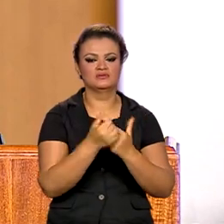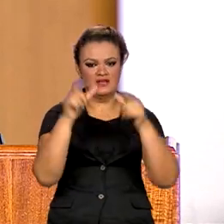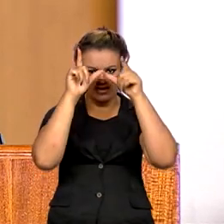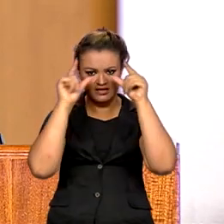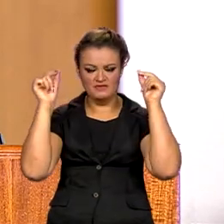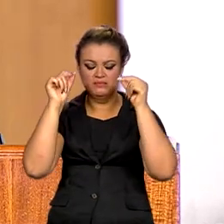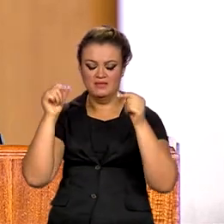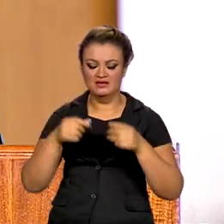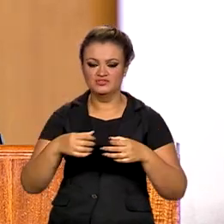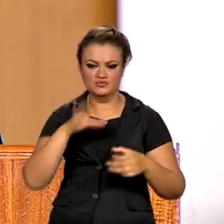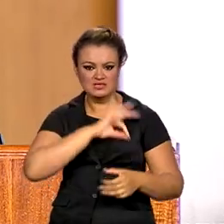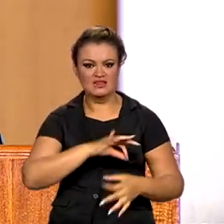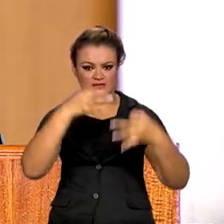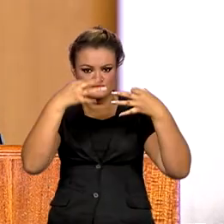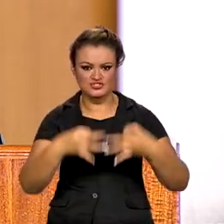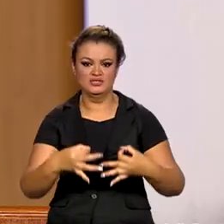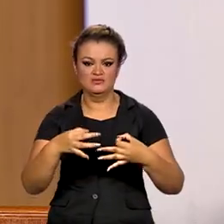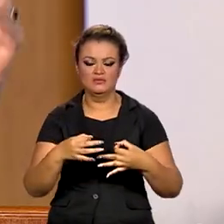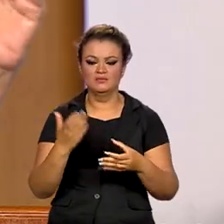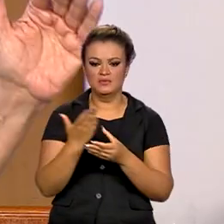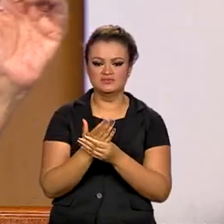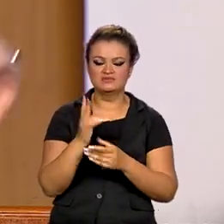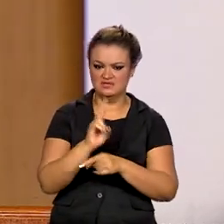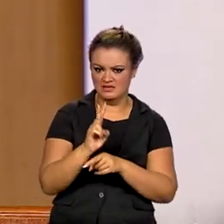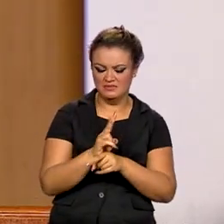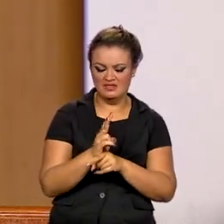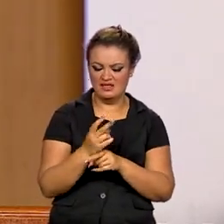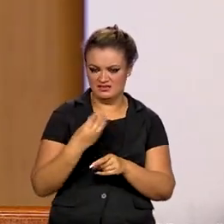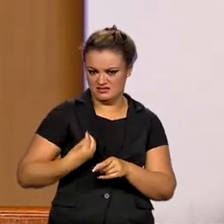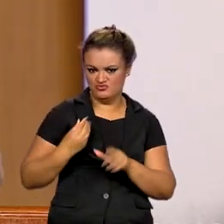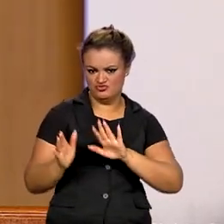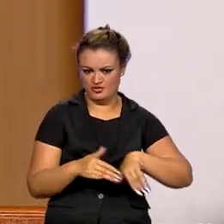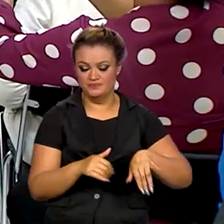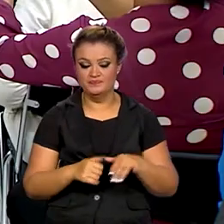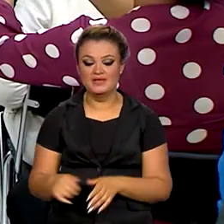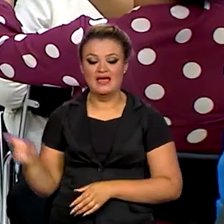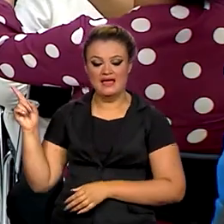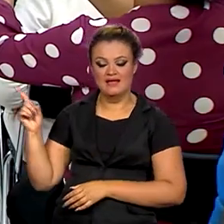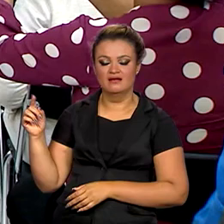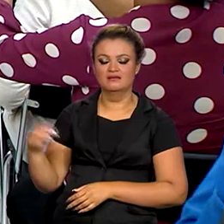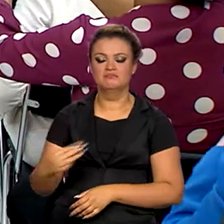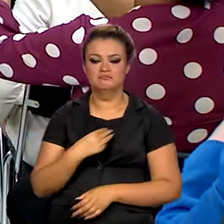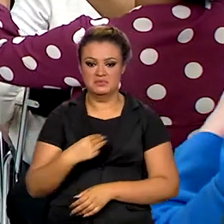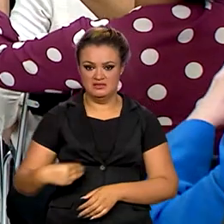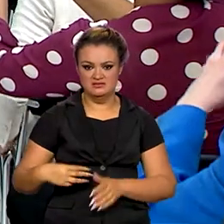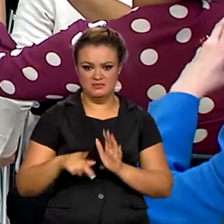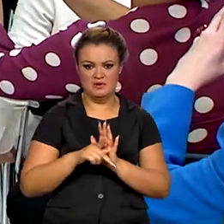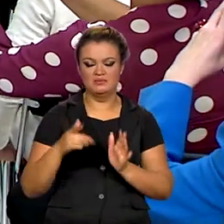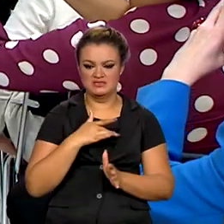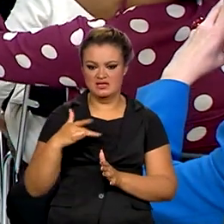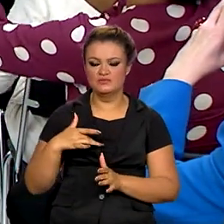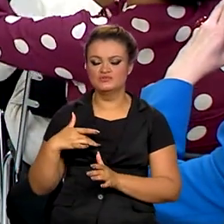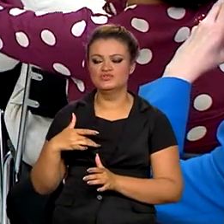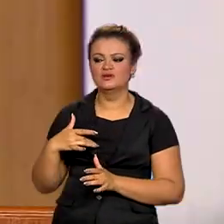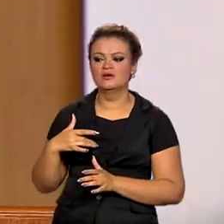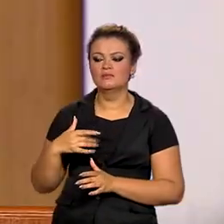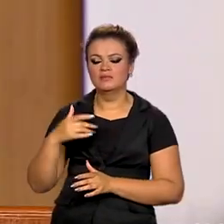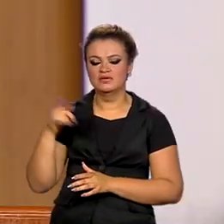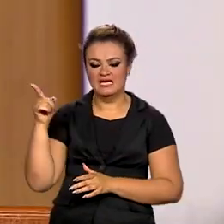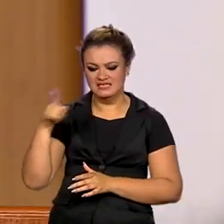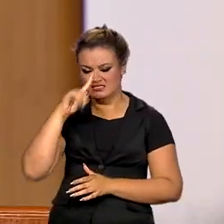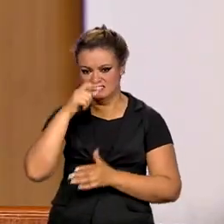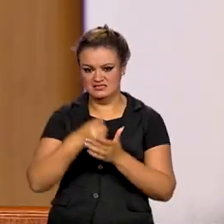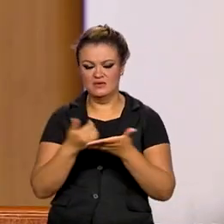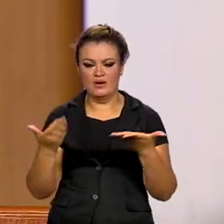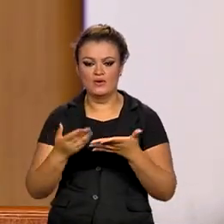digno no contra-cheque, derrubando a liminar. Para a ministra da Saúde, a medida demonstra responsabilidade com o SUS. É